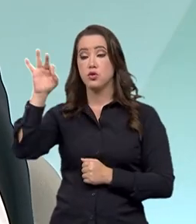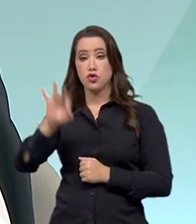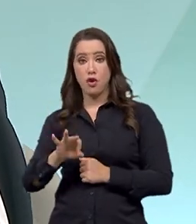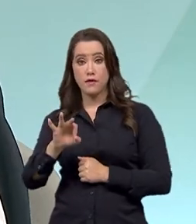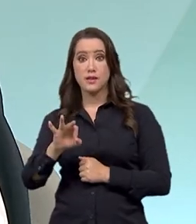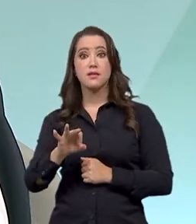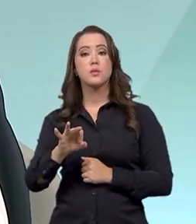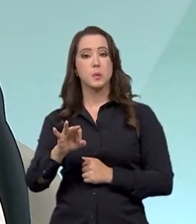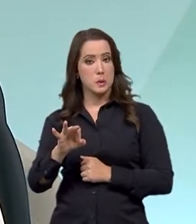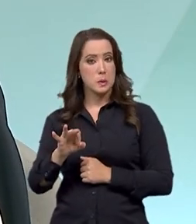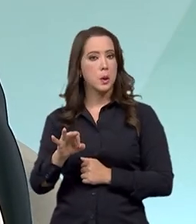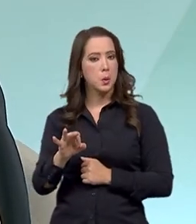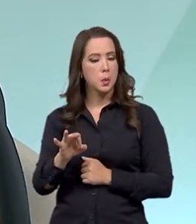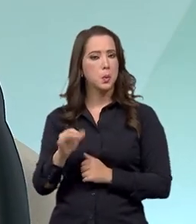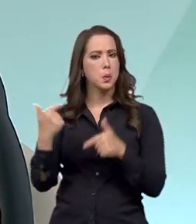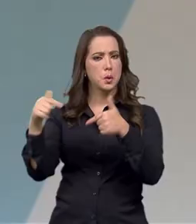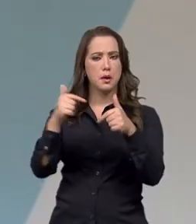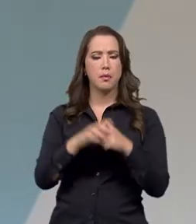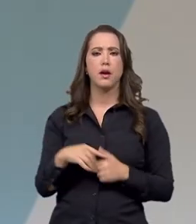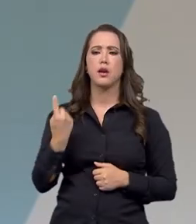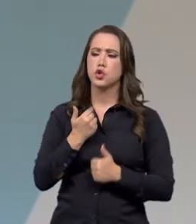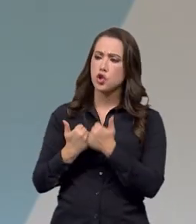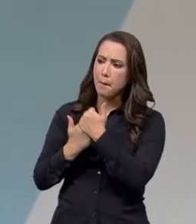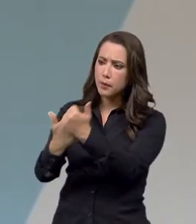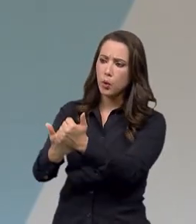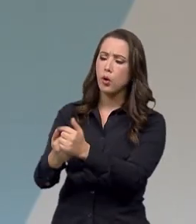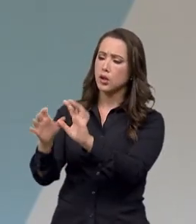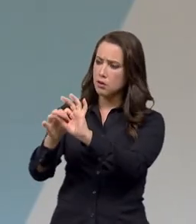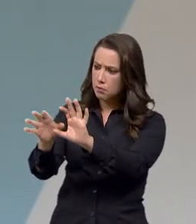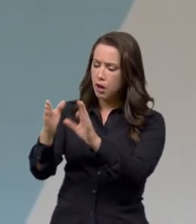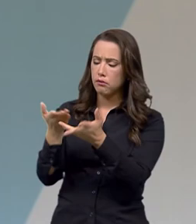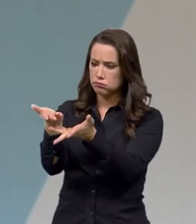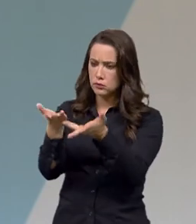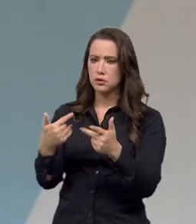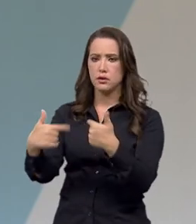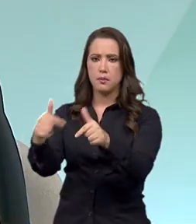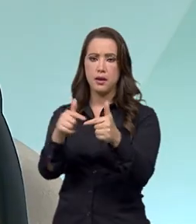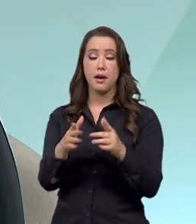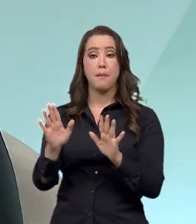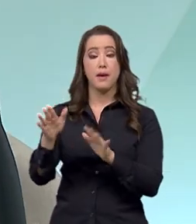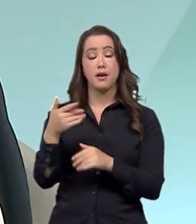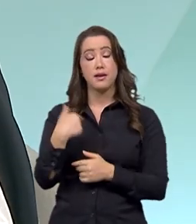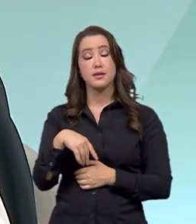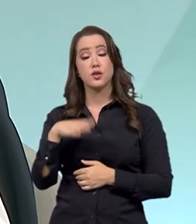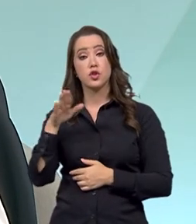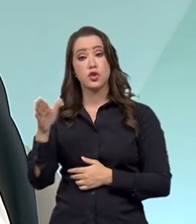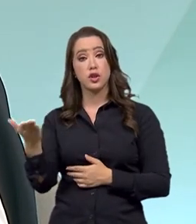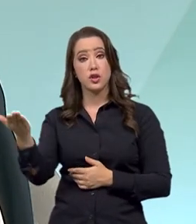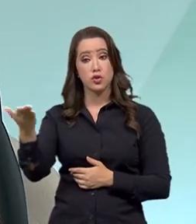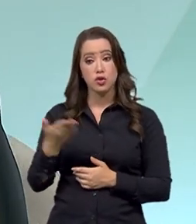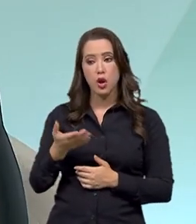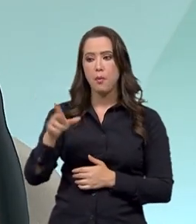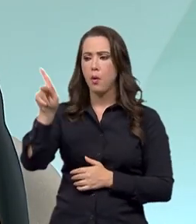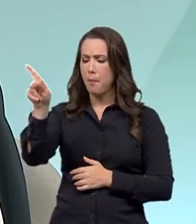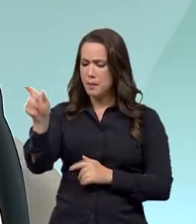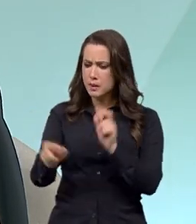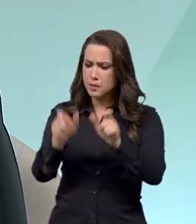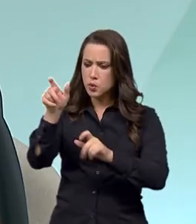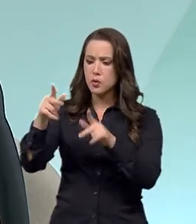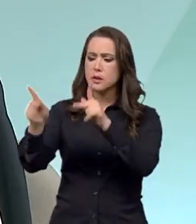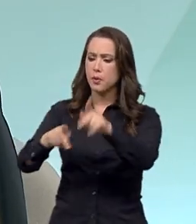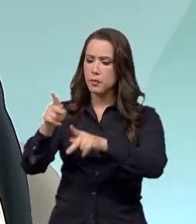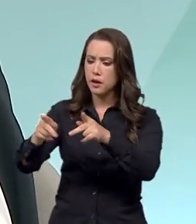todo o apoio, dá autonomia para trabalhar, mas realmente tentando trazer o próprio cidadão para dentro do IFAM, para a gente poder